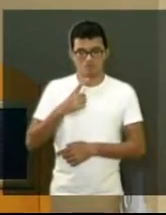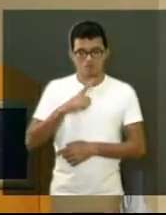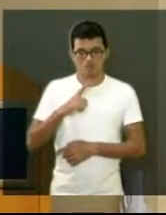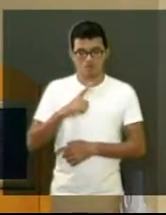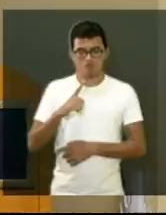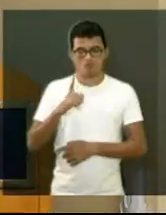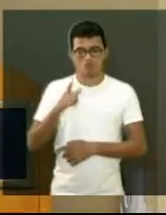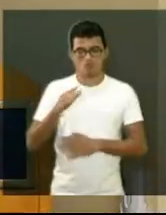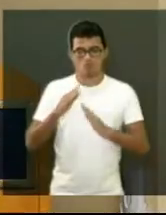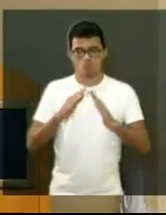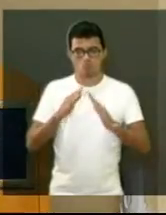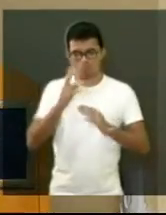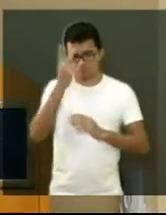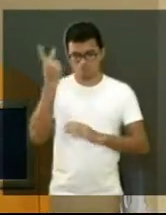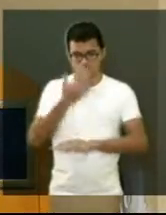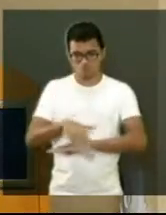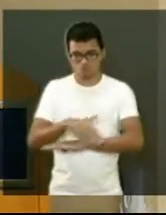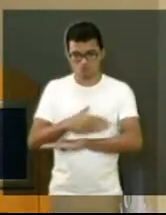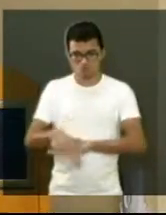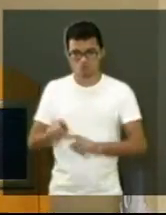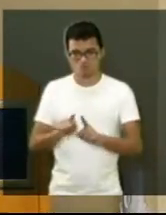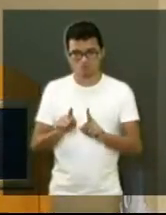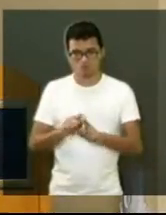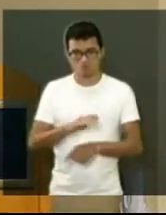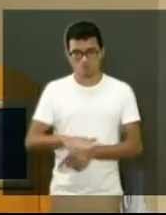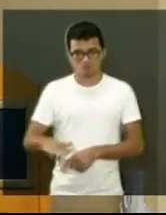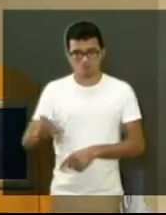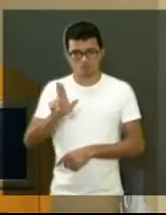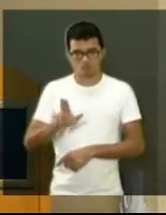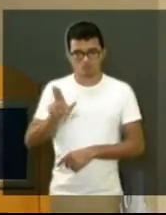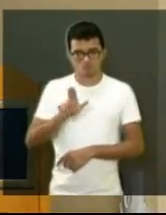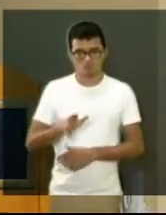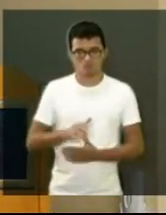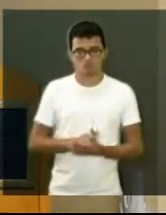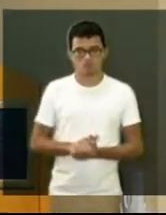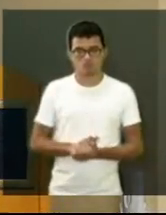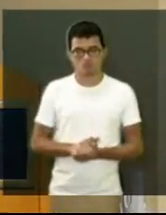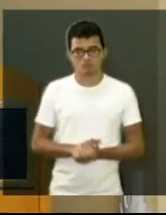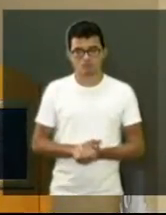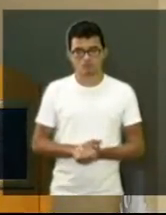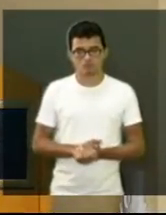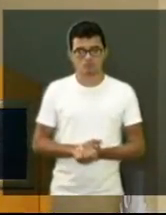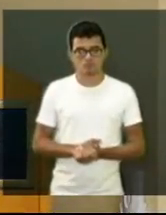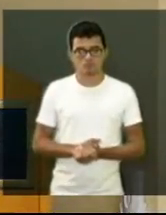menores, utilizando daquele espaço. Vocês poderão ver.